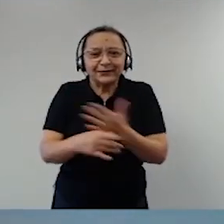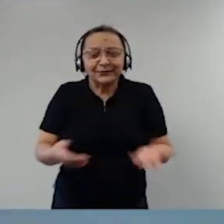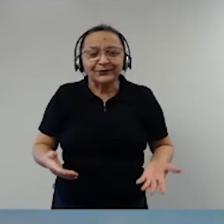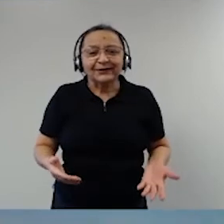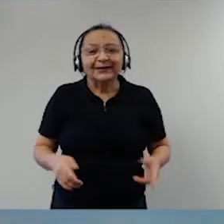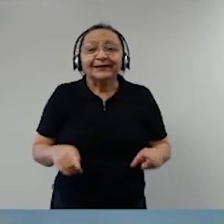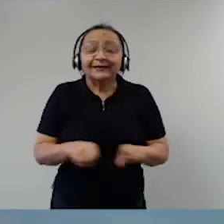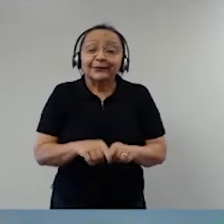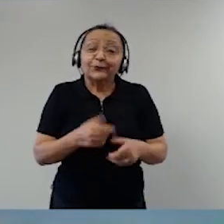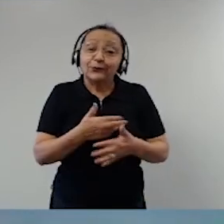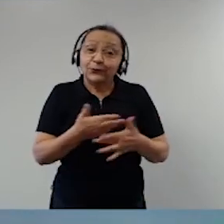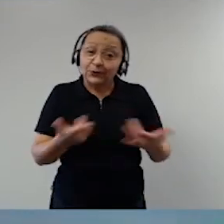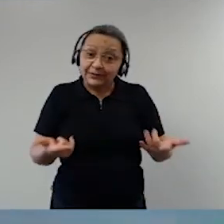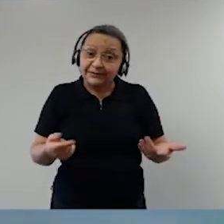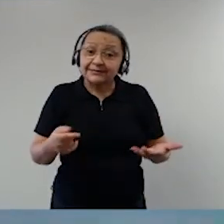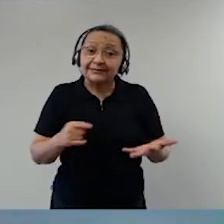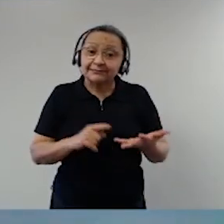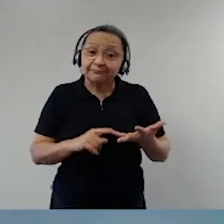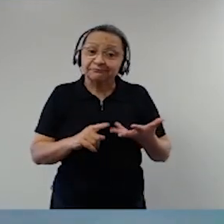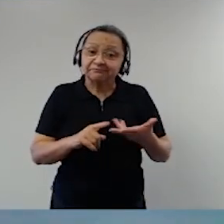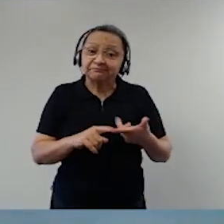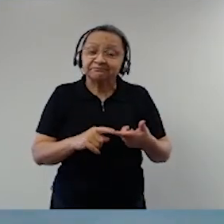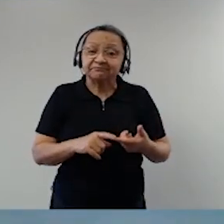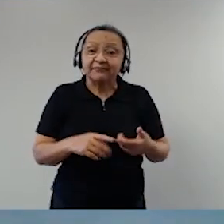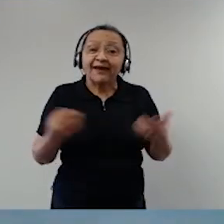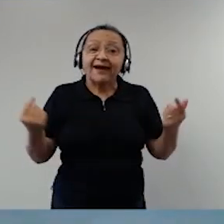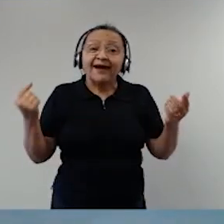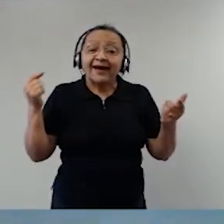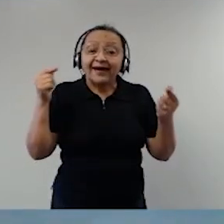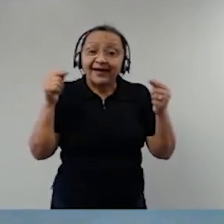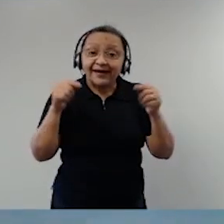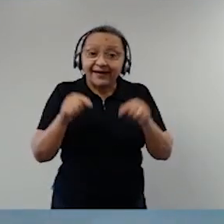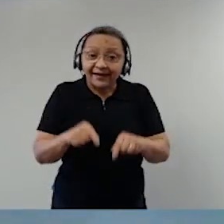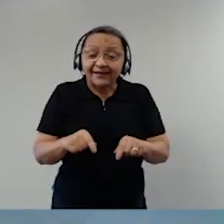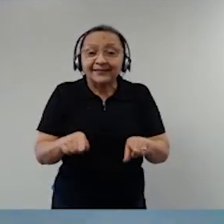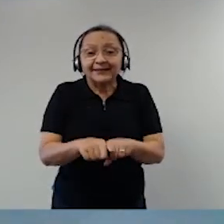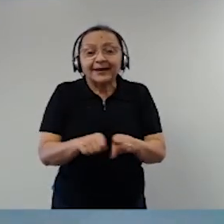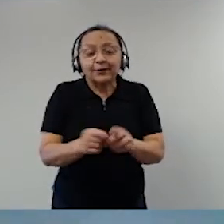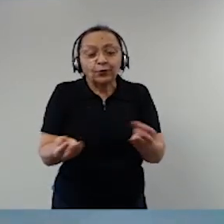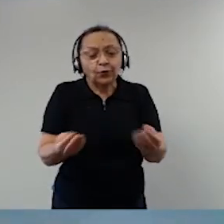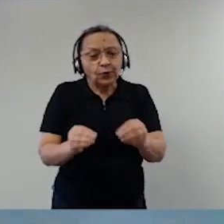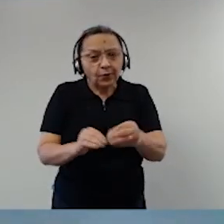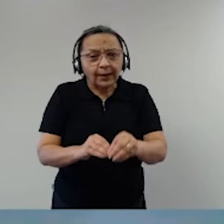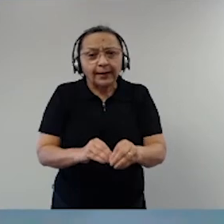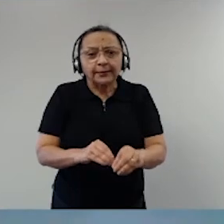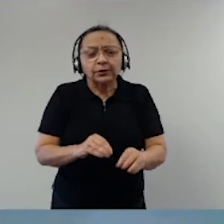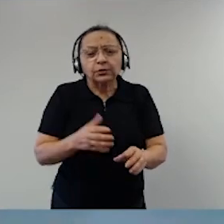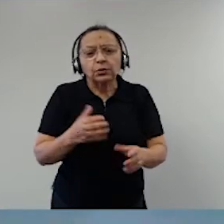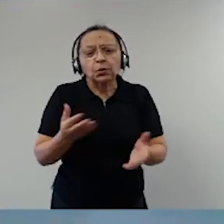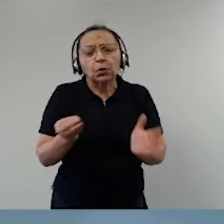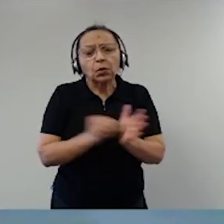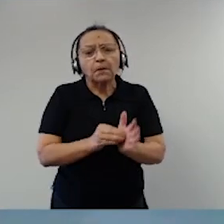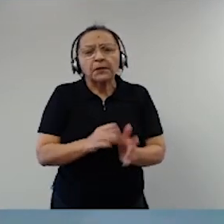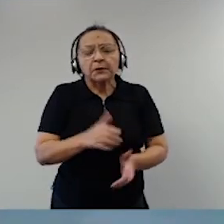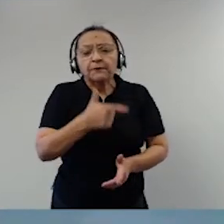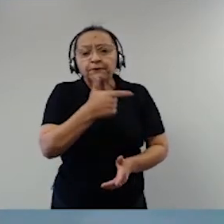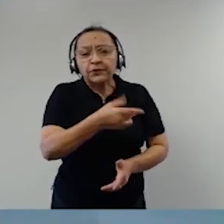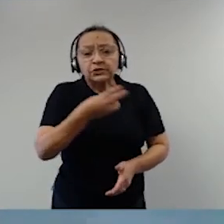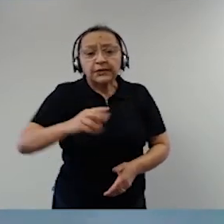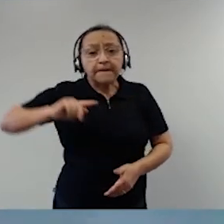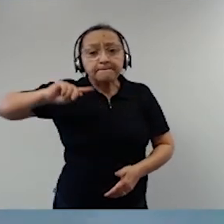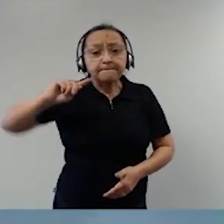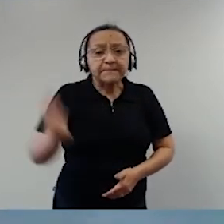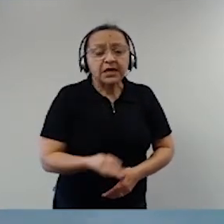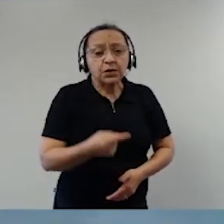Coisas assim, até que entram no comportamento individual. Colocou 23 mil militares que foram